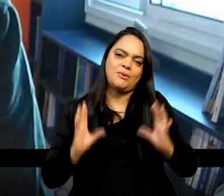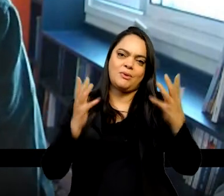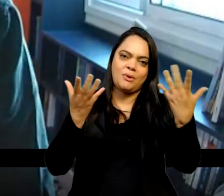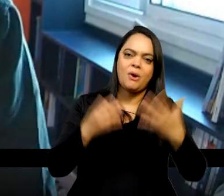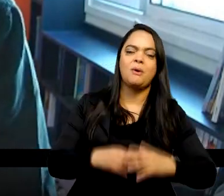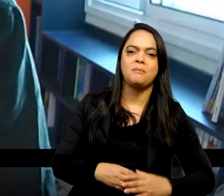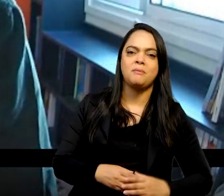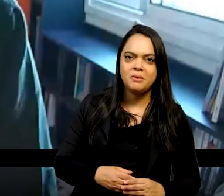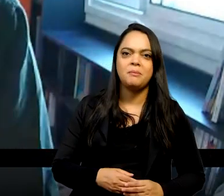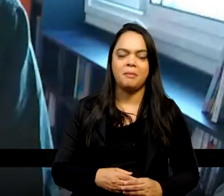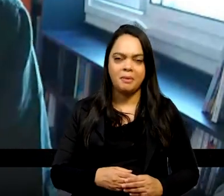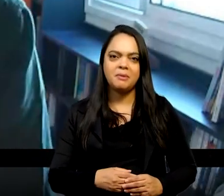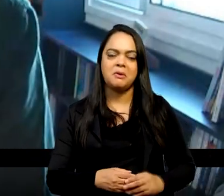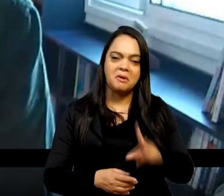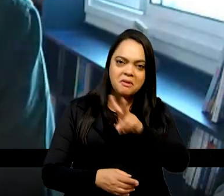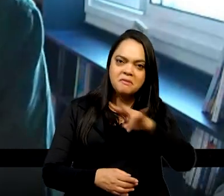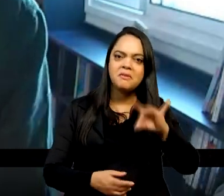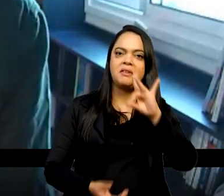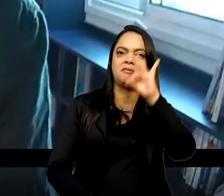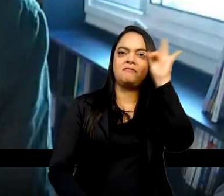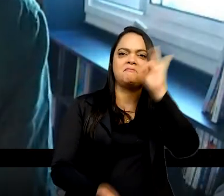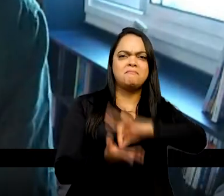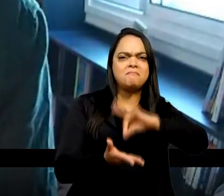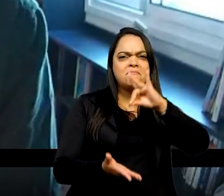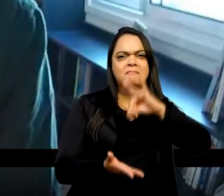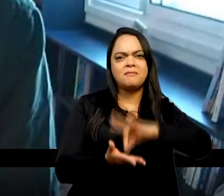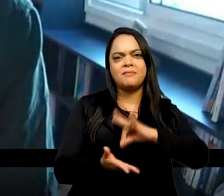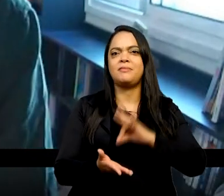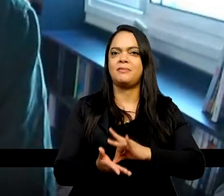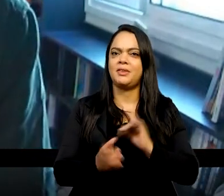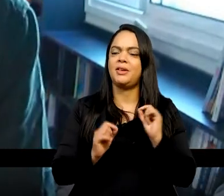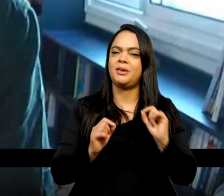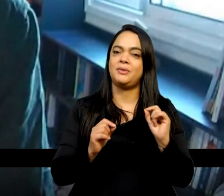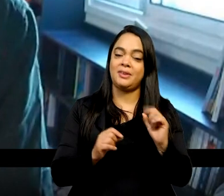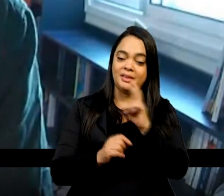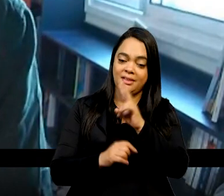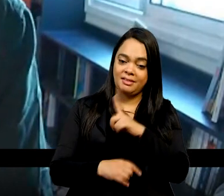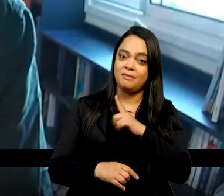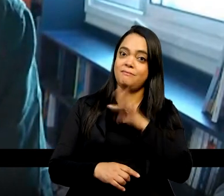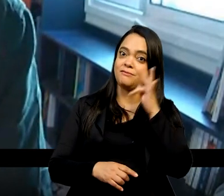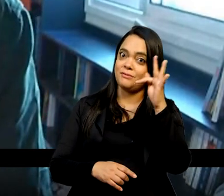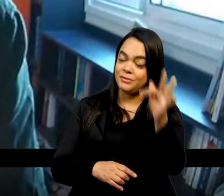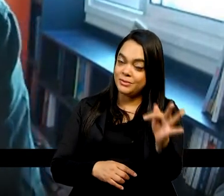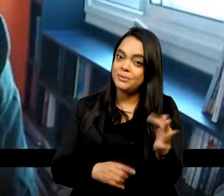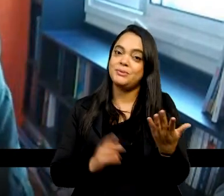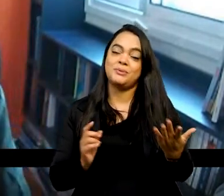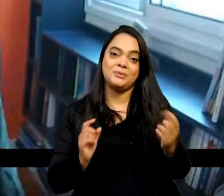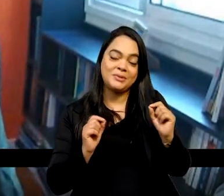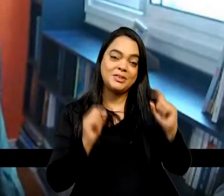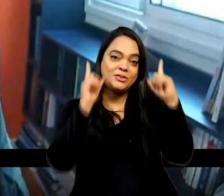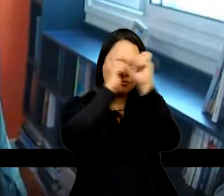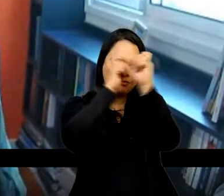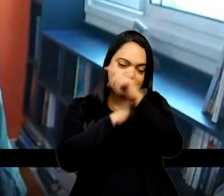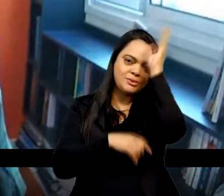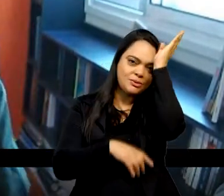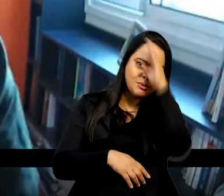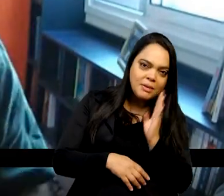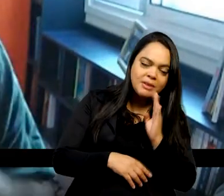modos promete ser verdadeiramente tenebroso no nosso país. Mas também promete ser